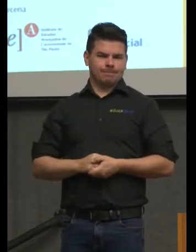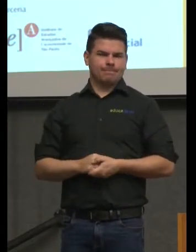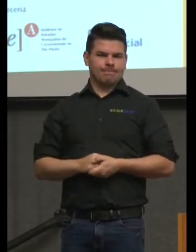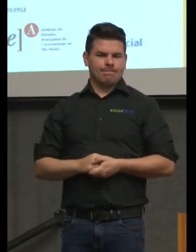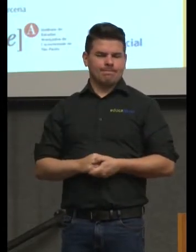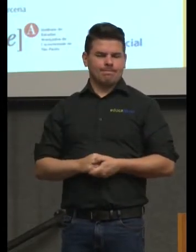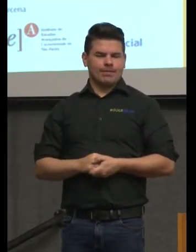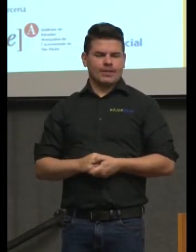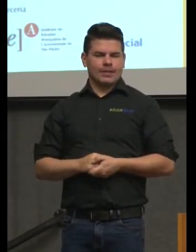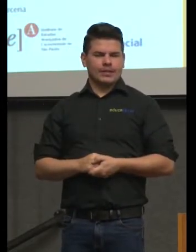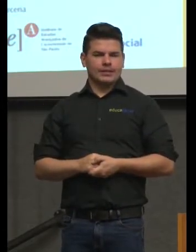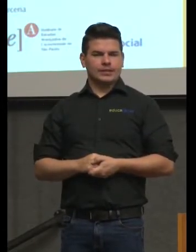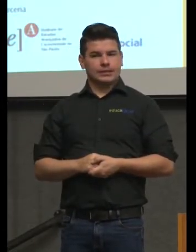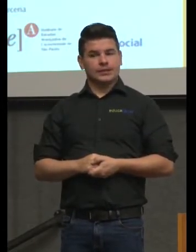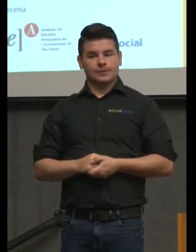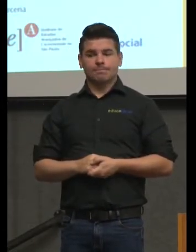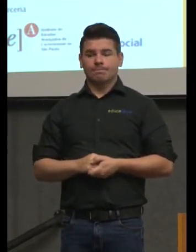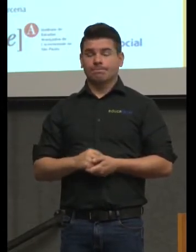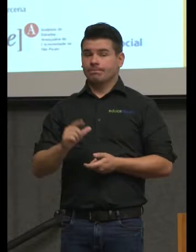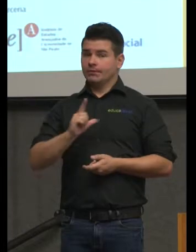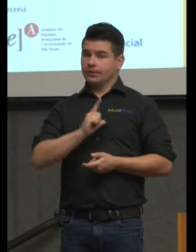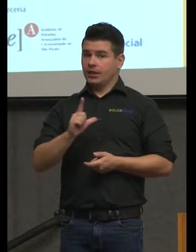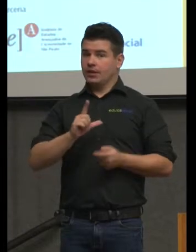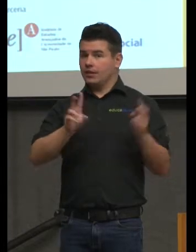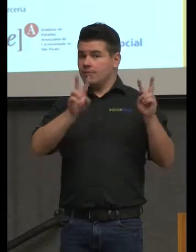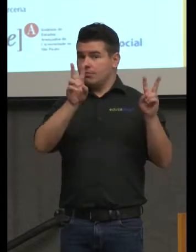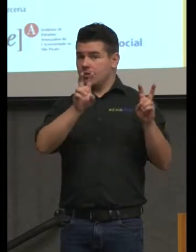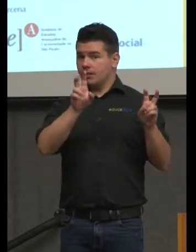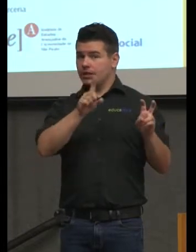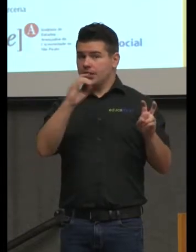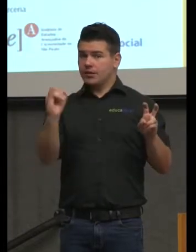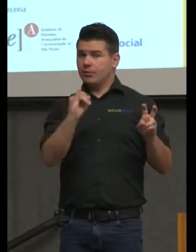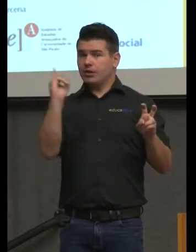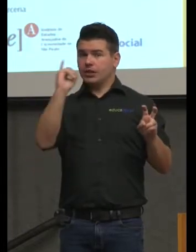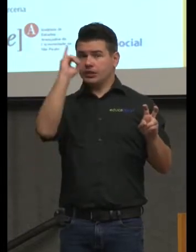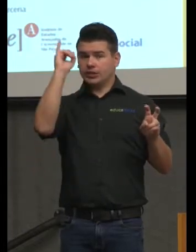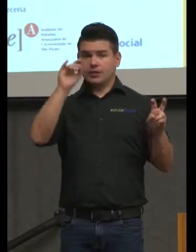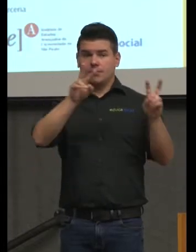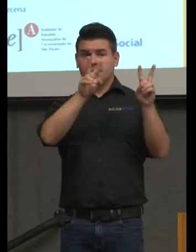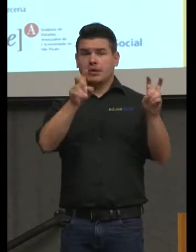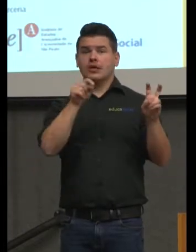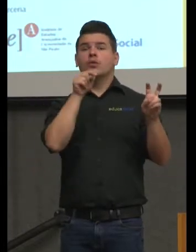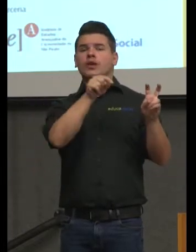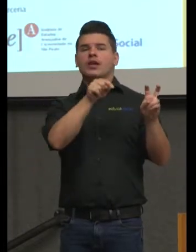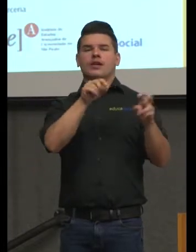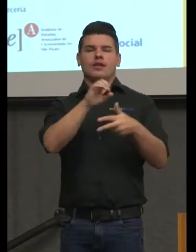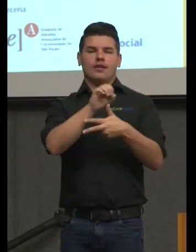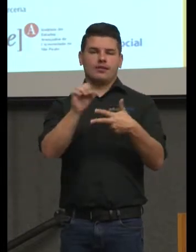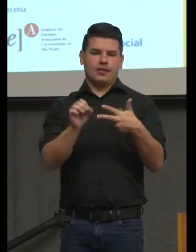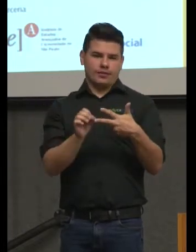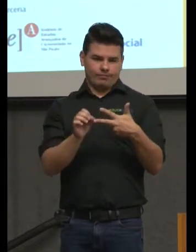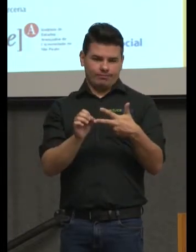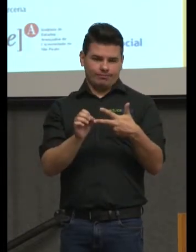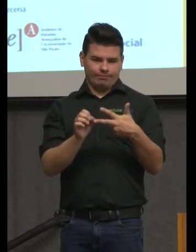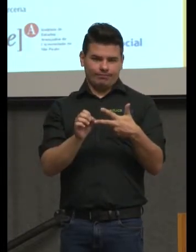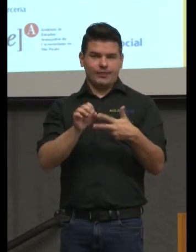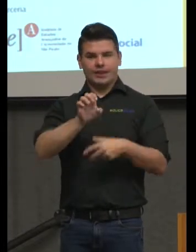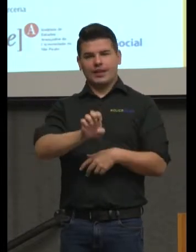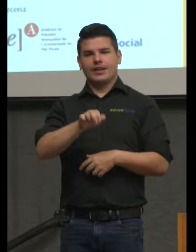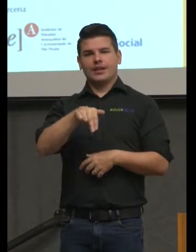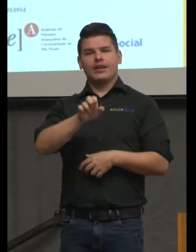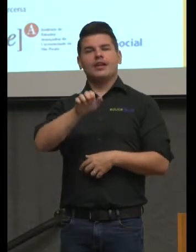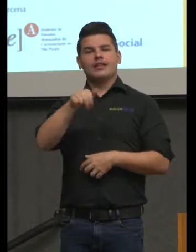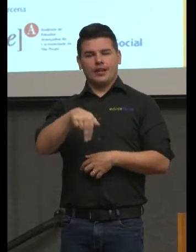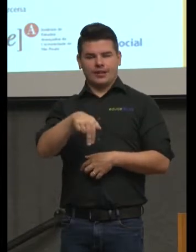ela tem alguns nomes importantes. Atualmente, o nome importante é ENEM, Exame Nacional do Ensino Médio.